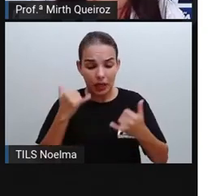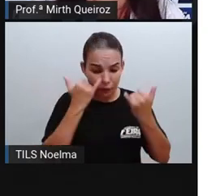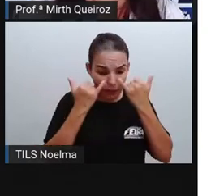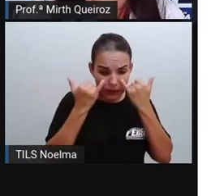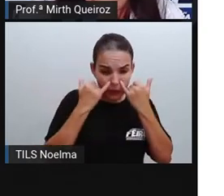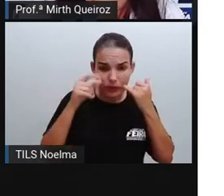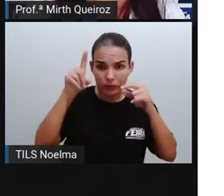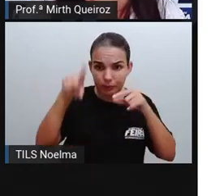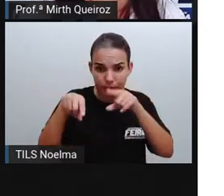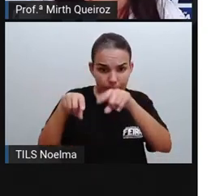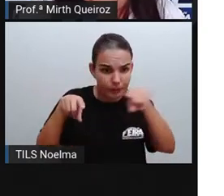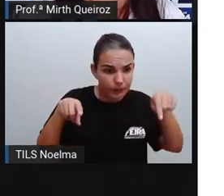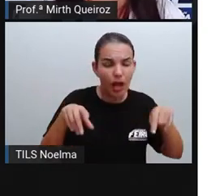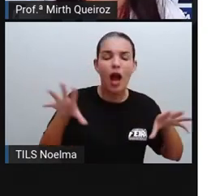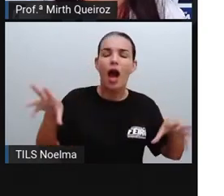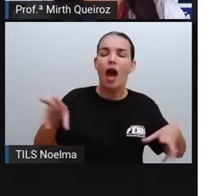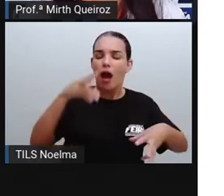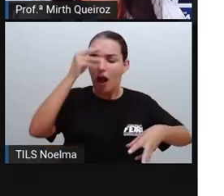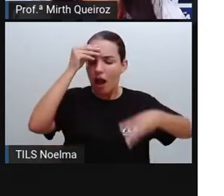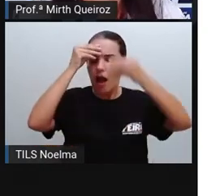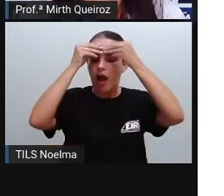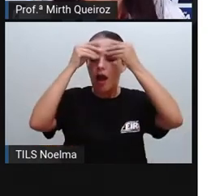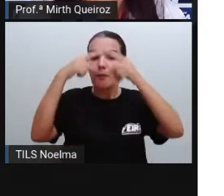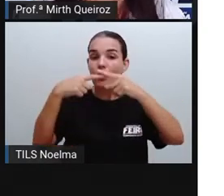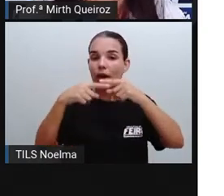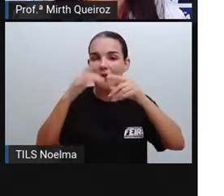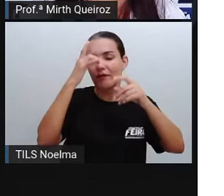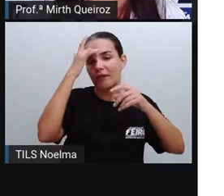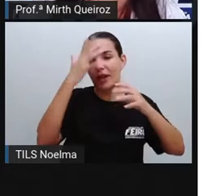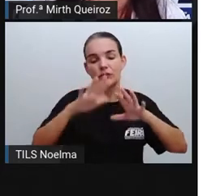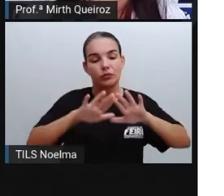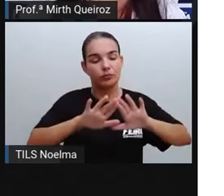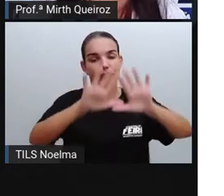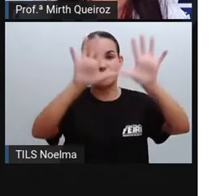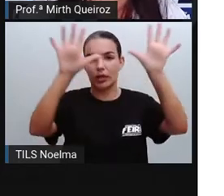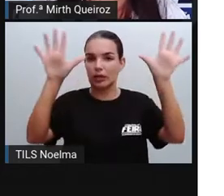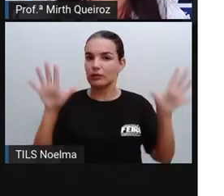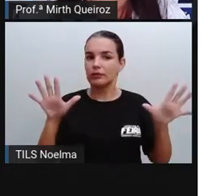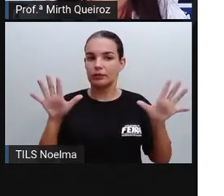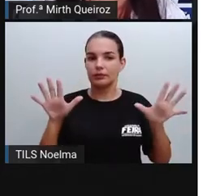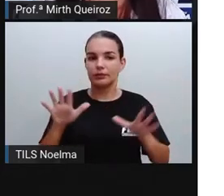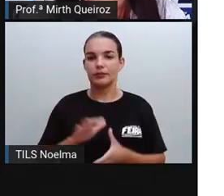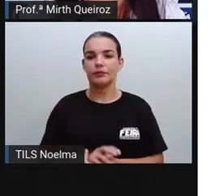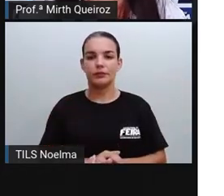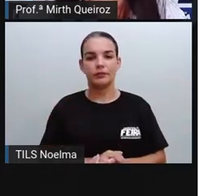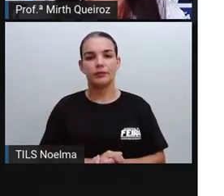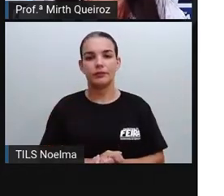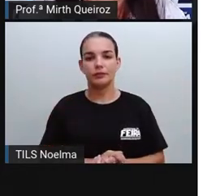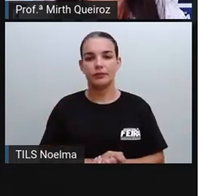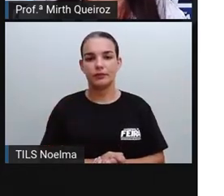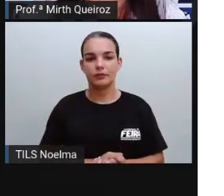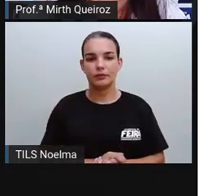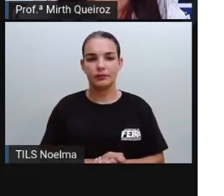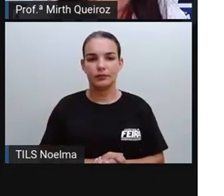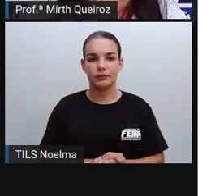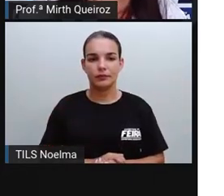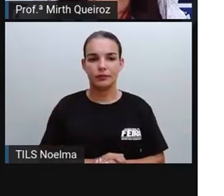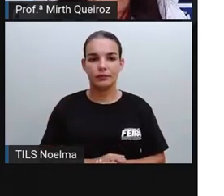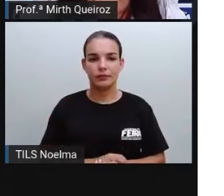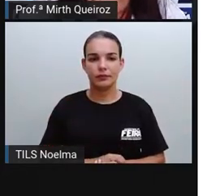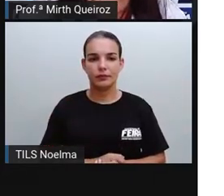gráfico vai conseguir compreender claramente aí o que aquele texto traz de